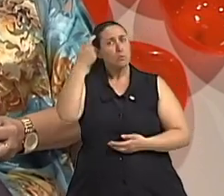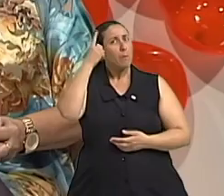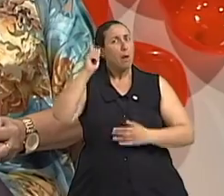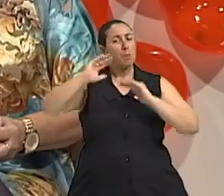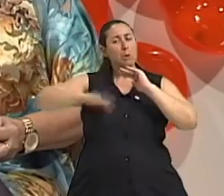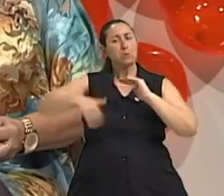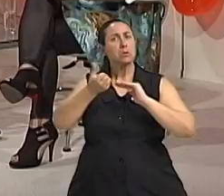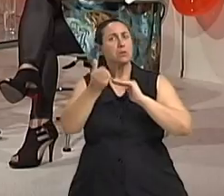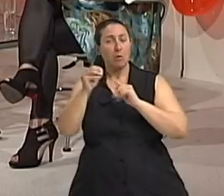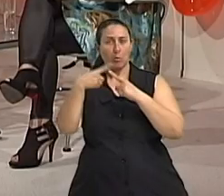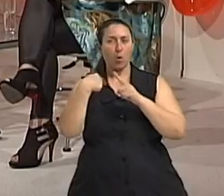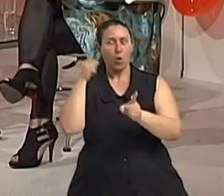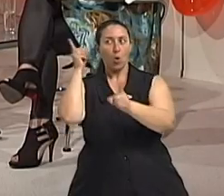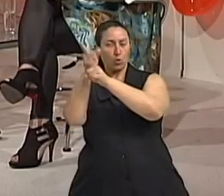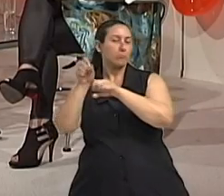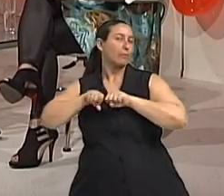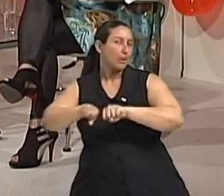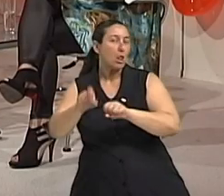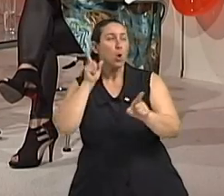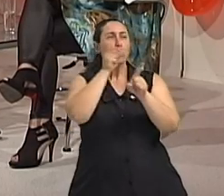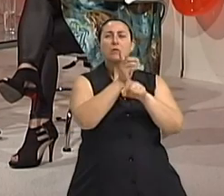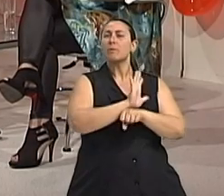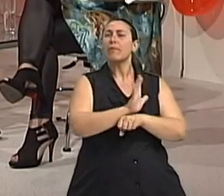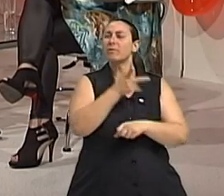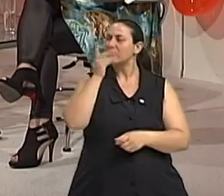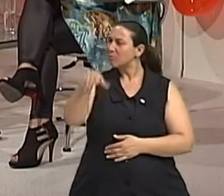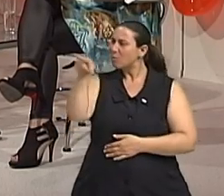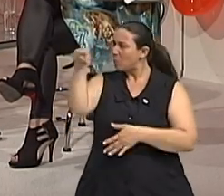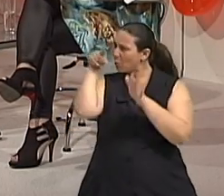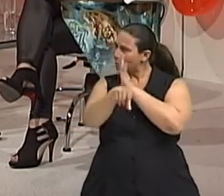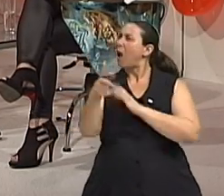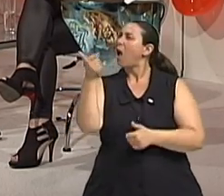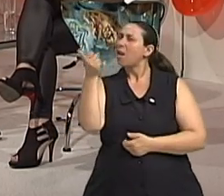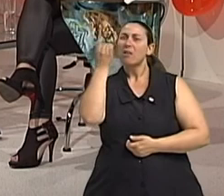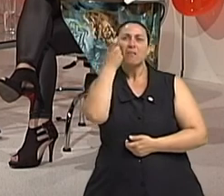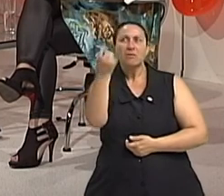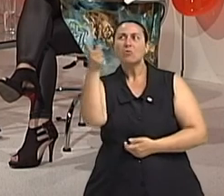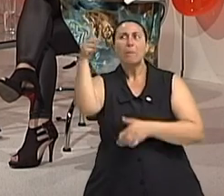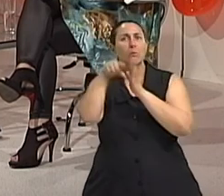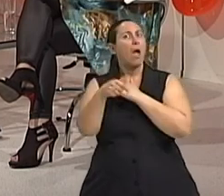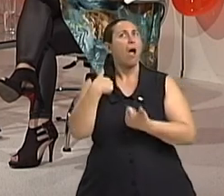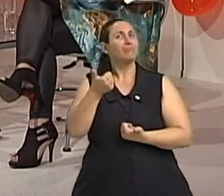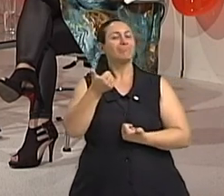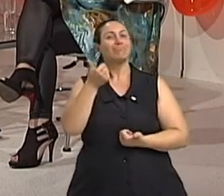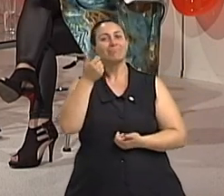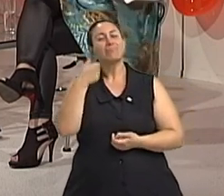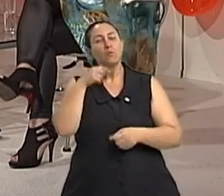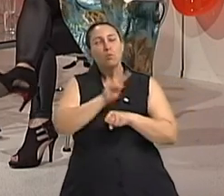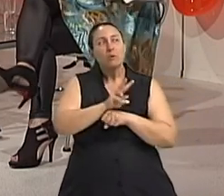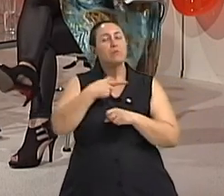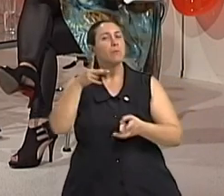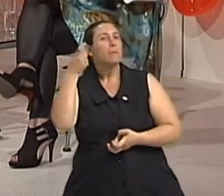eu sei tudo isso porque quando me encontro no supermercado, no cinema mas fizesse a pergunta que eu queria fazer né? Então eu cuido muito isso